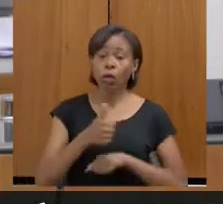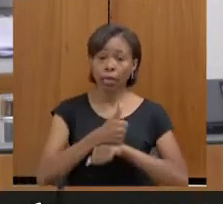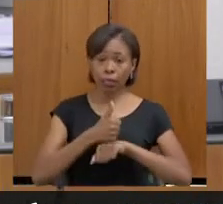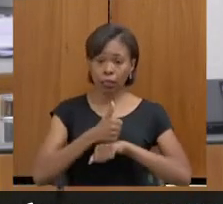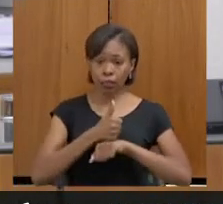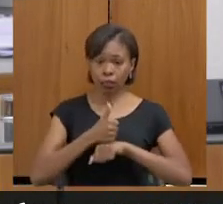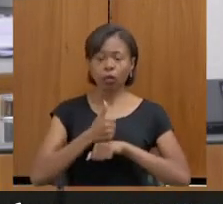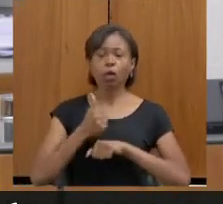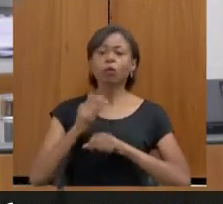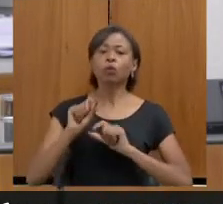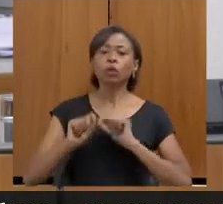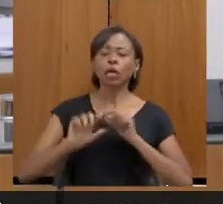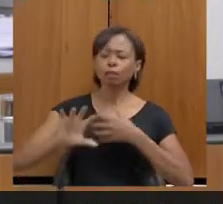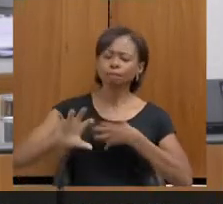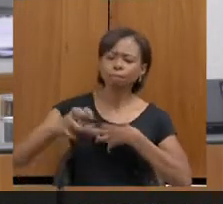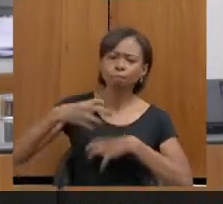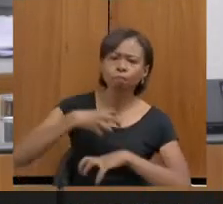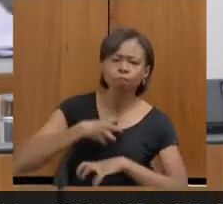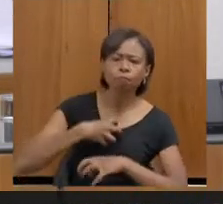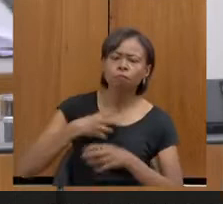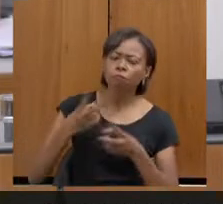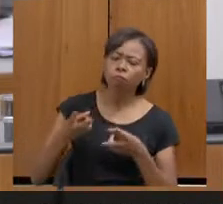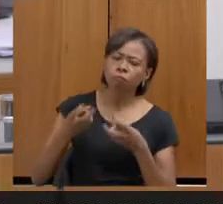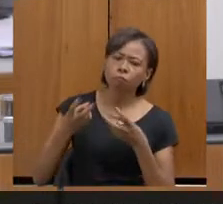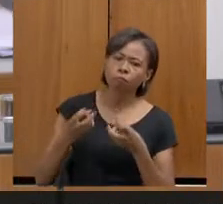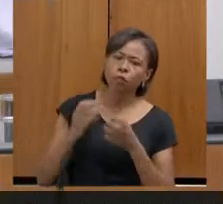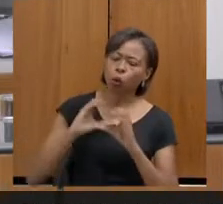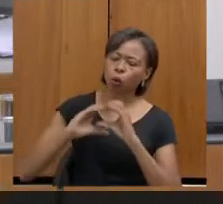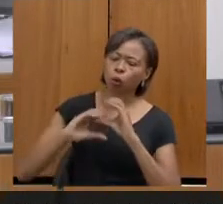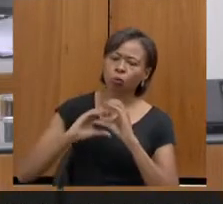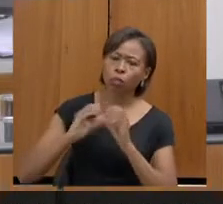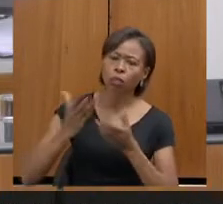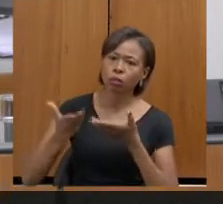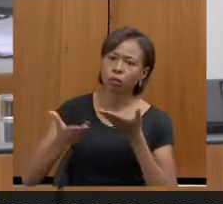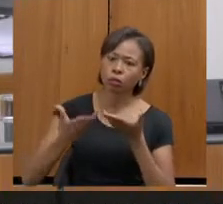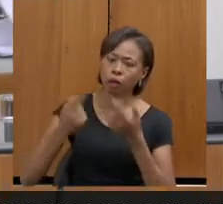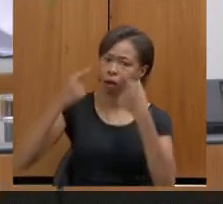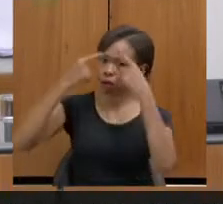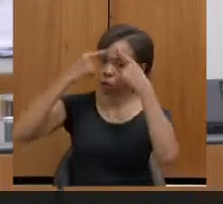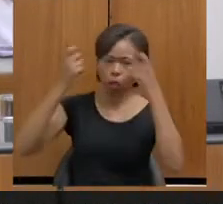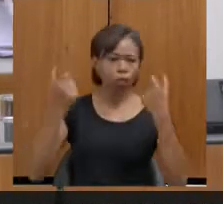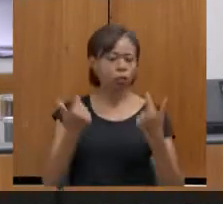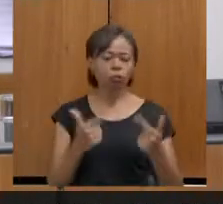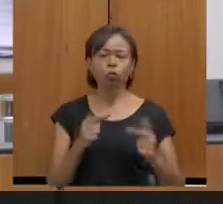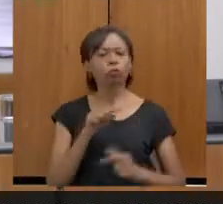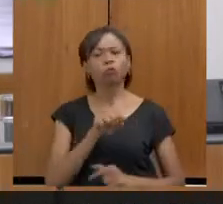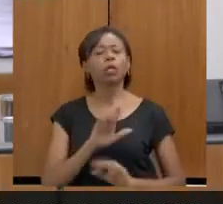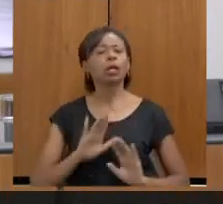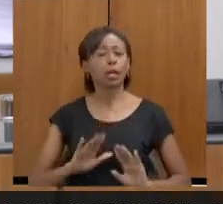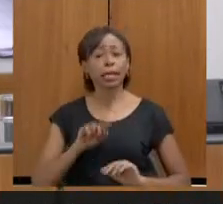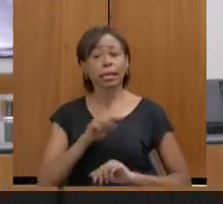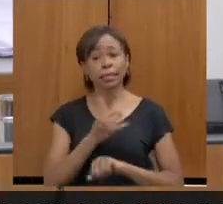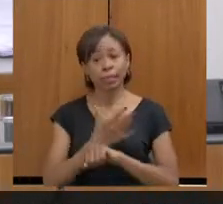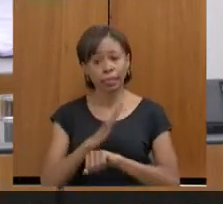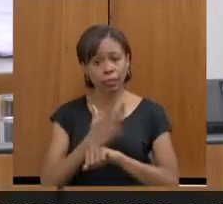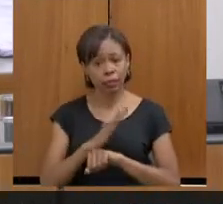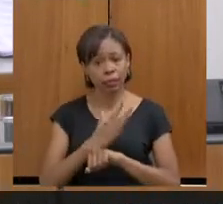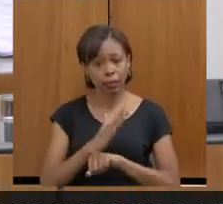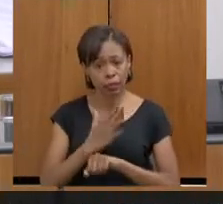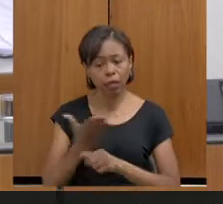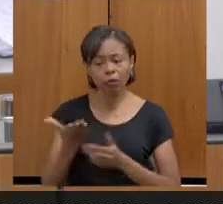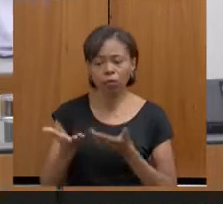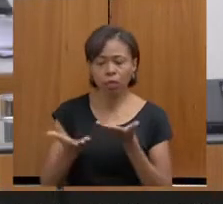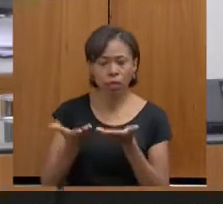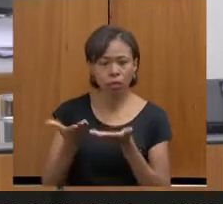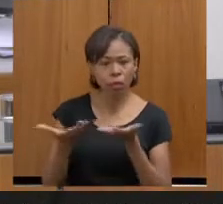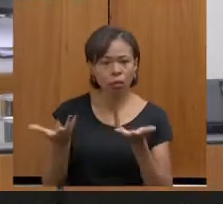empaticamente, esse profissional que escuta, que se comunica de uma forma não violenta, ele tem sido treinado, está aí o nosso número, ele